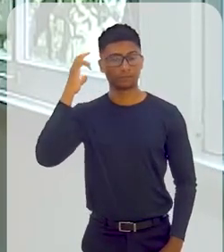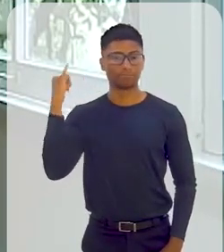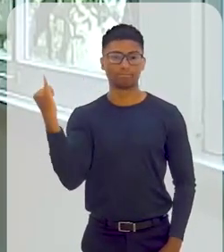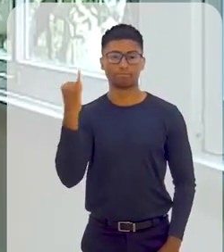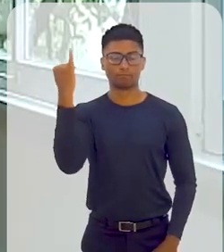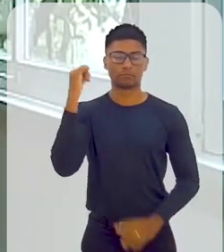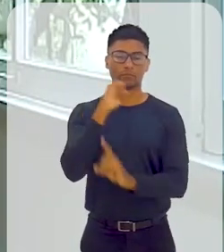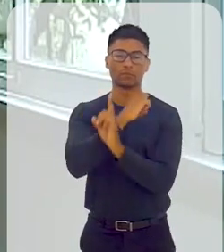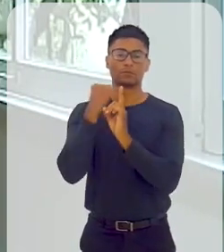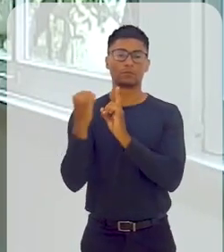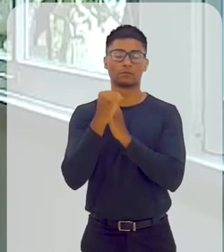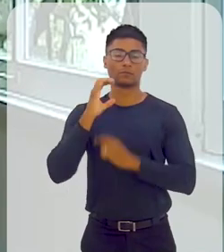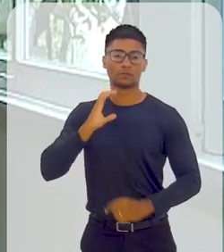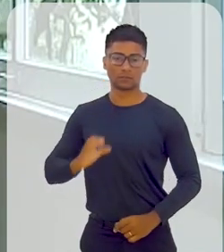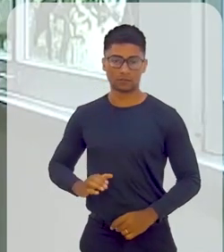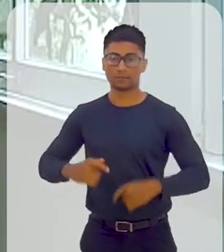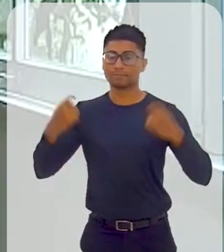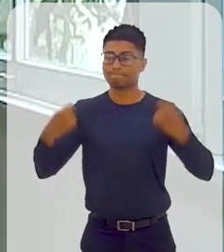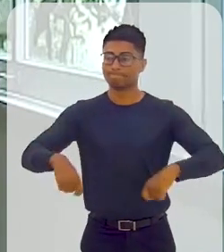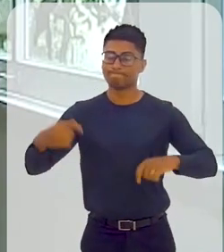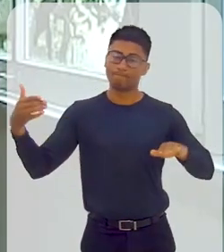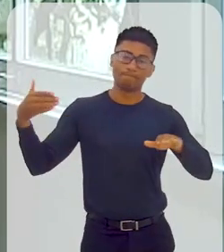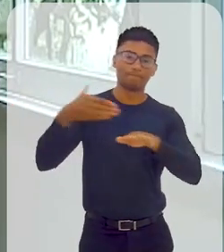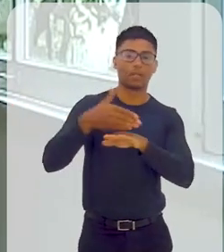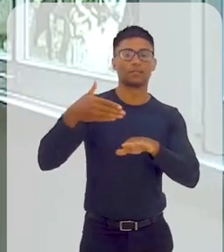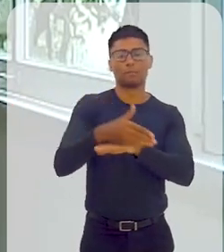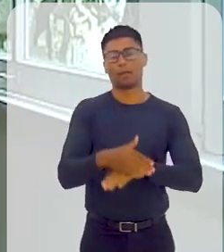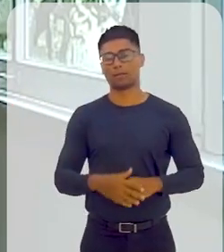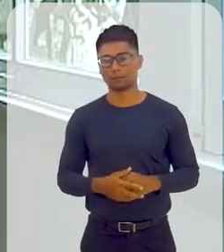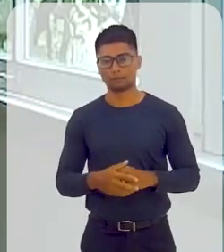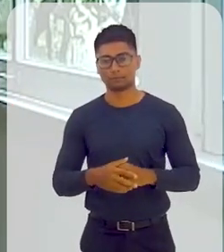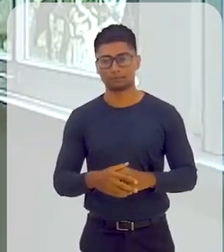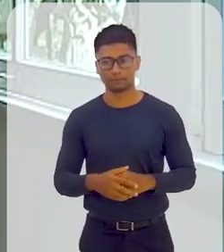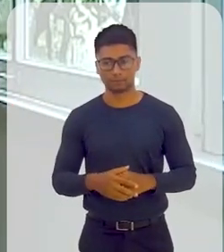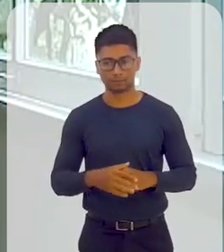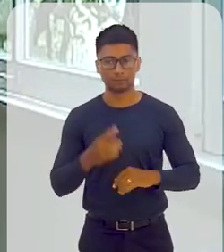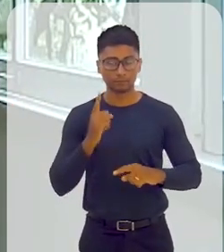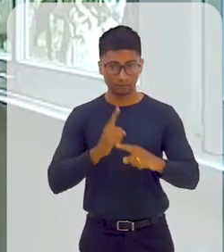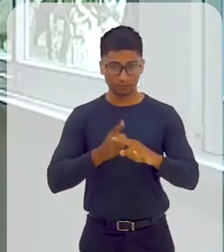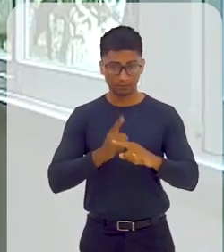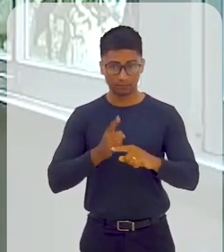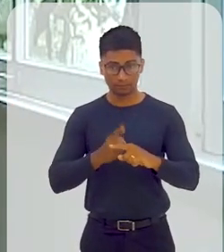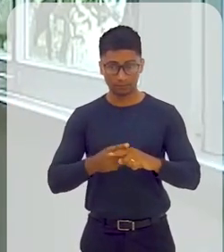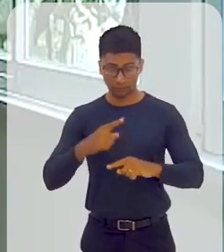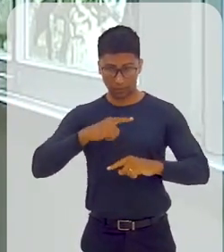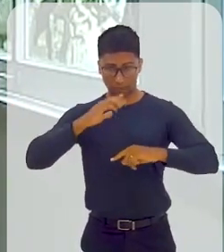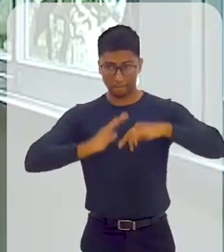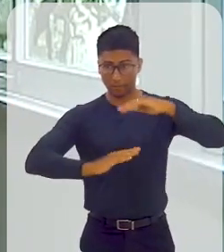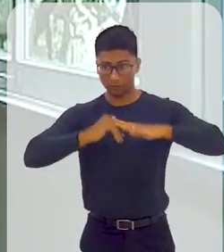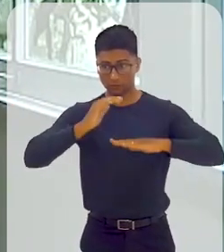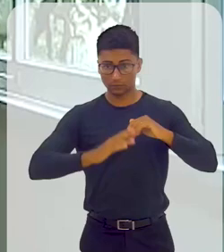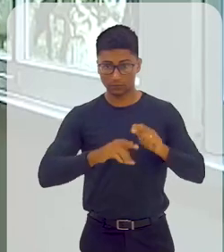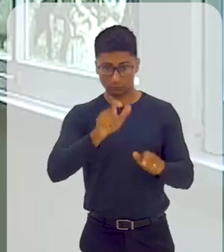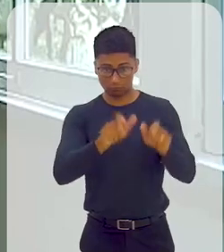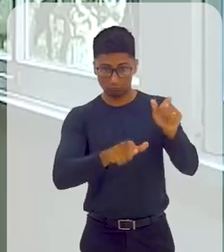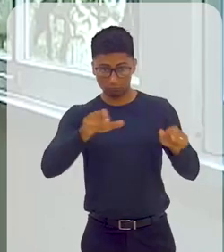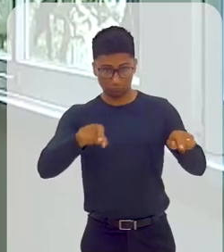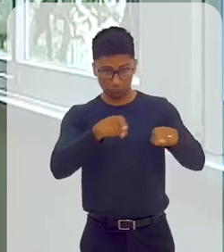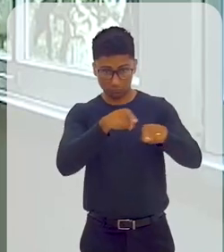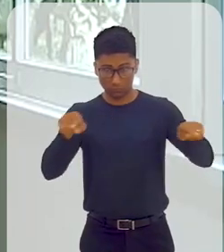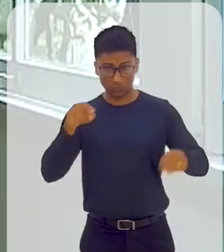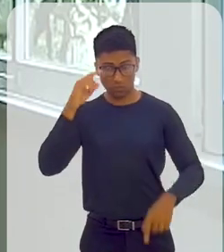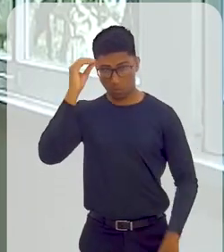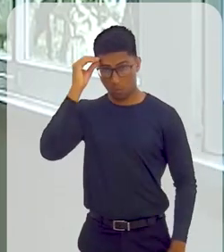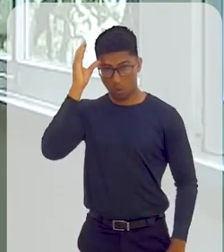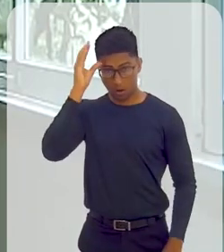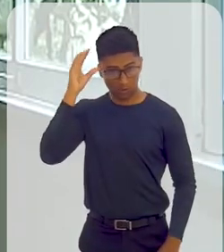que a sociedade civil participe, já que nós temos essa prerrogativa de ter profissionais que